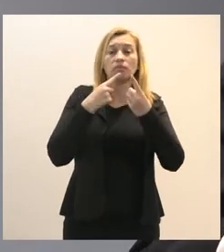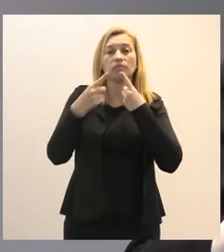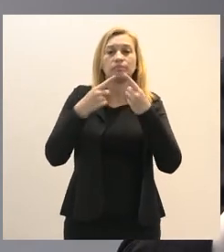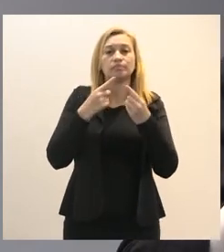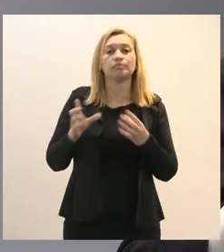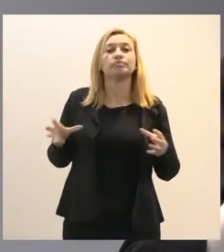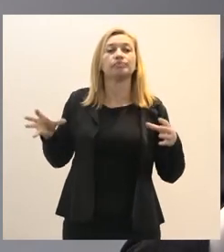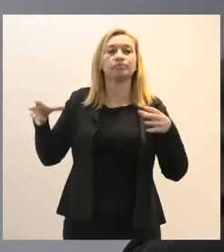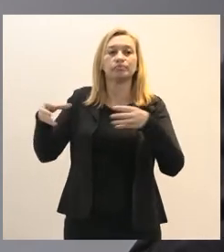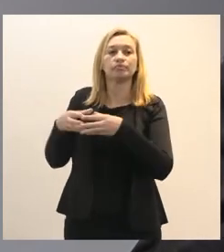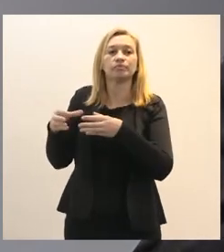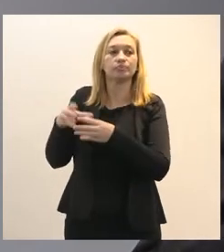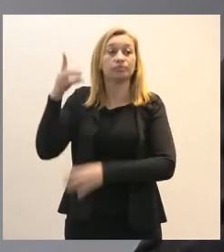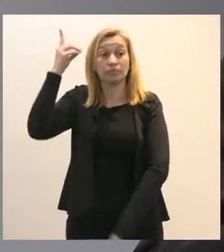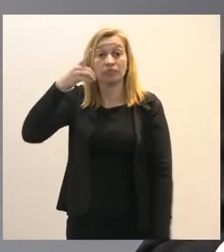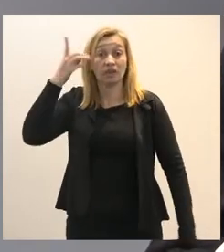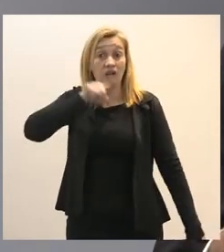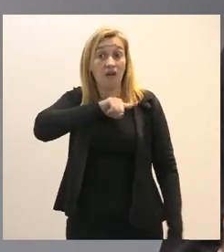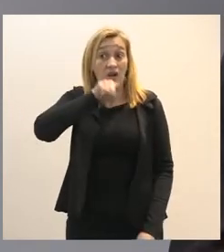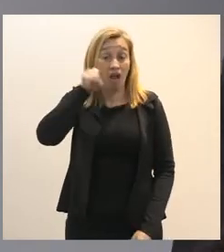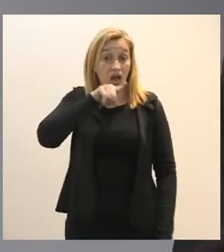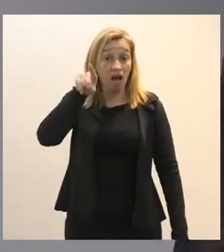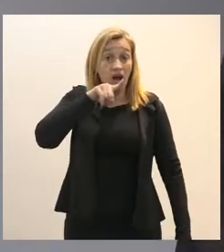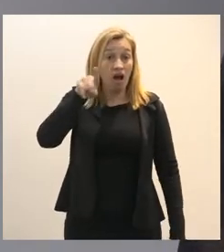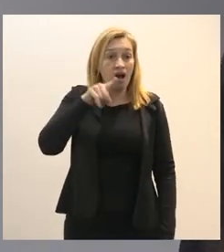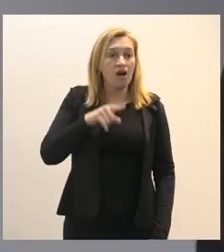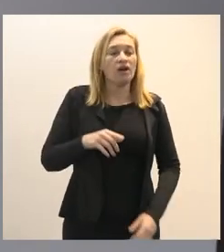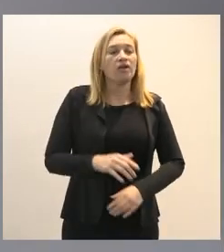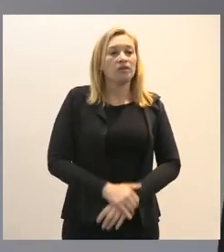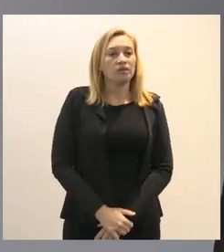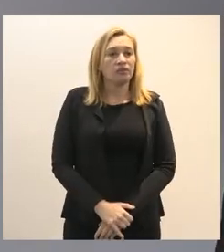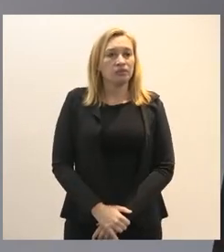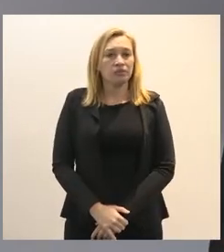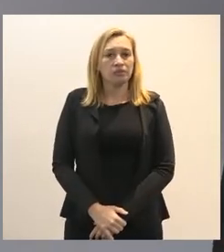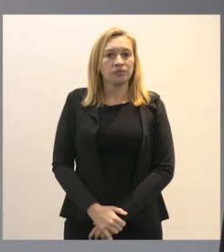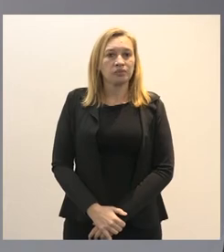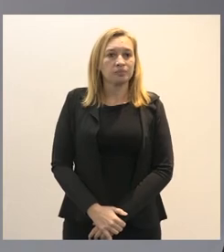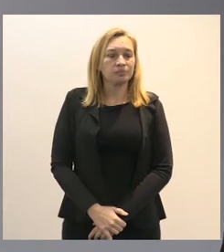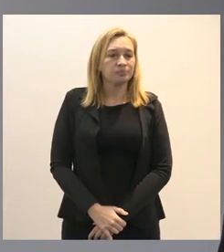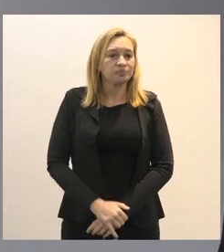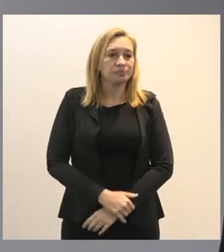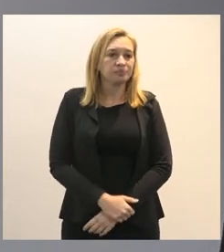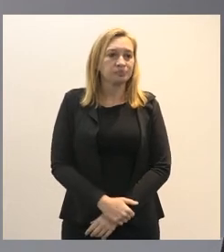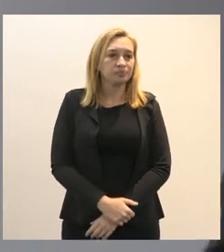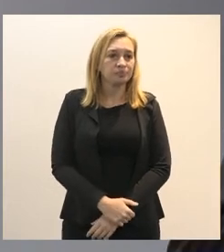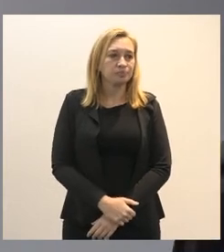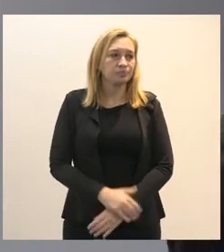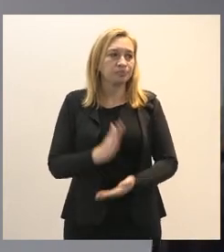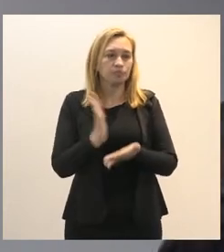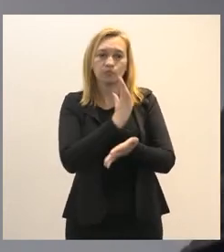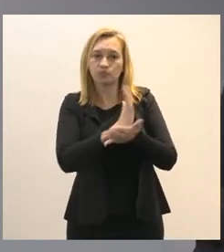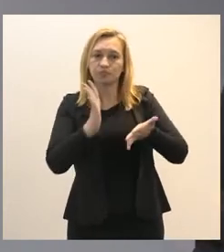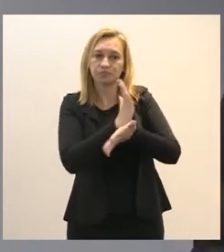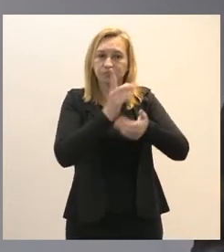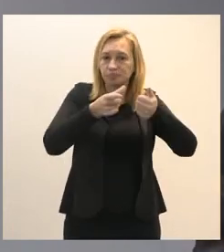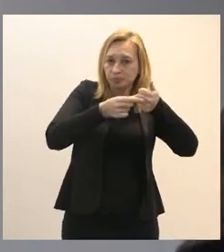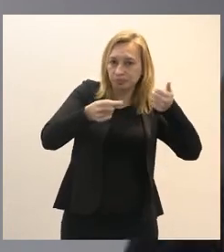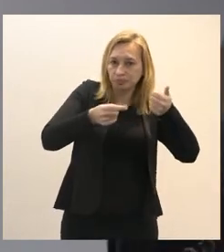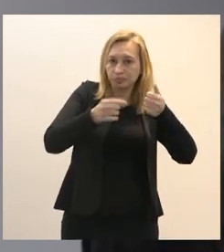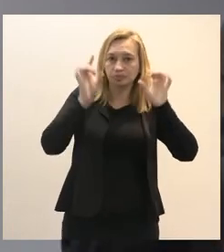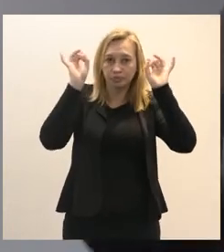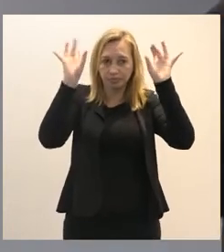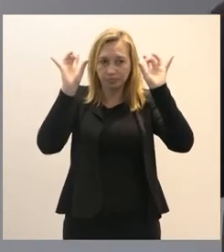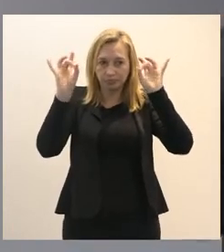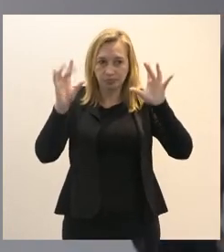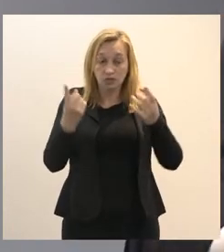Deputados nós temos nos atido a alguns artigos especialmente nós